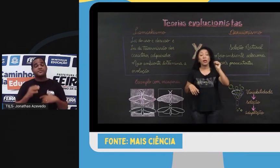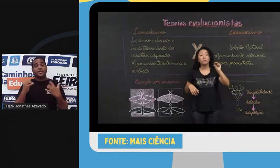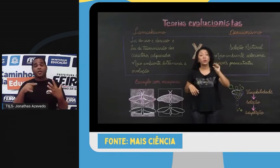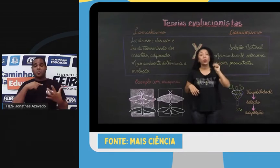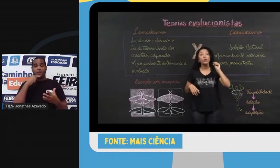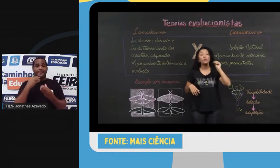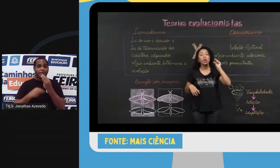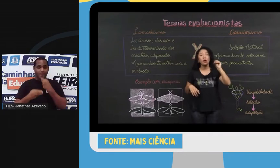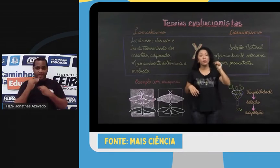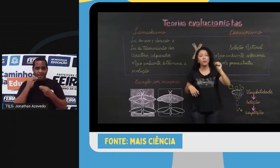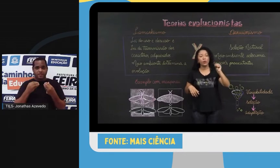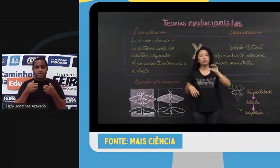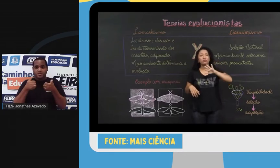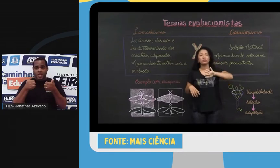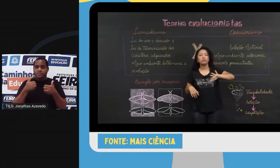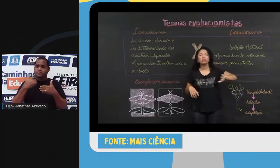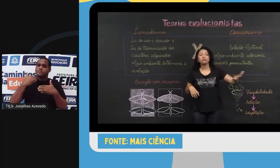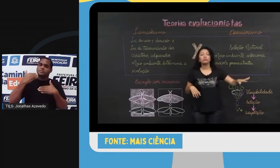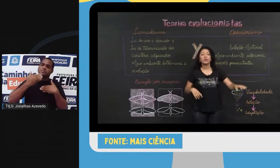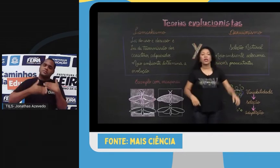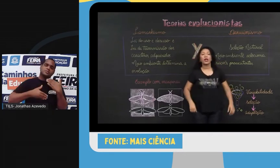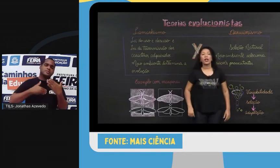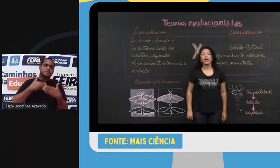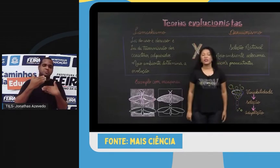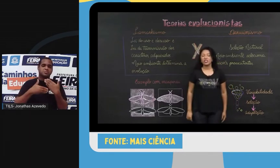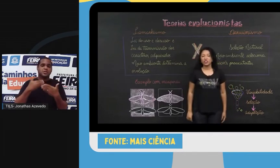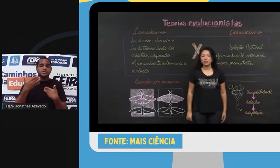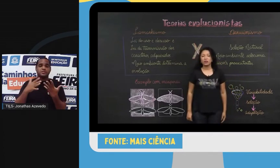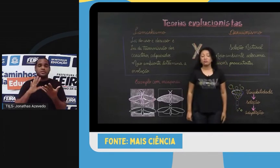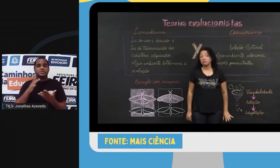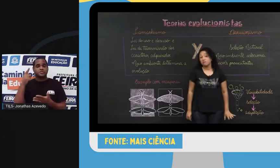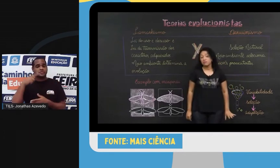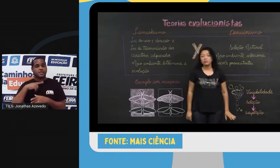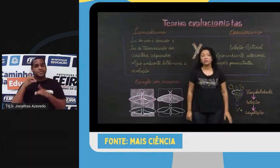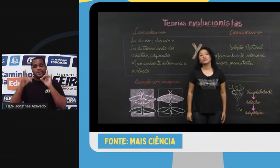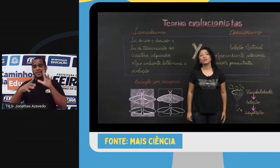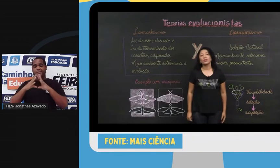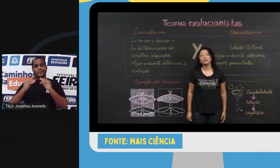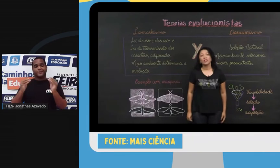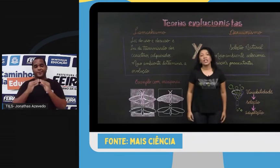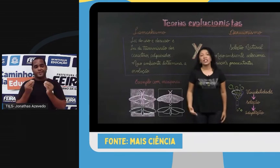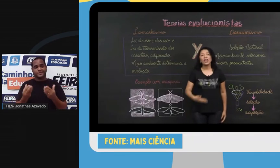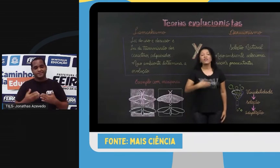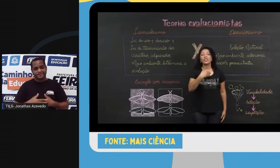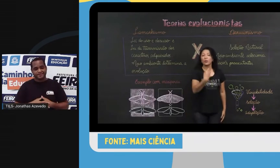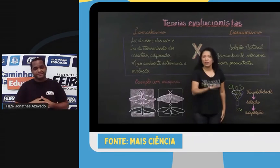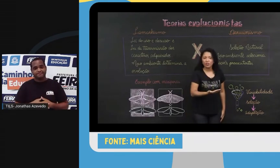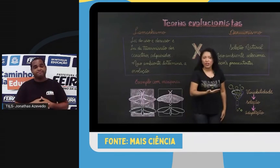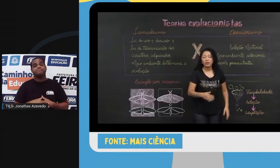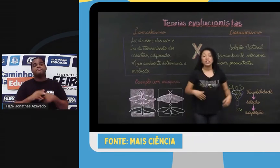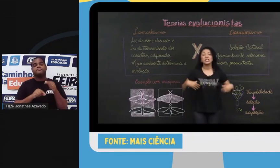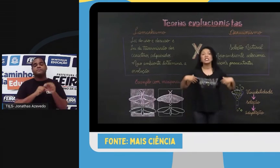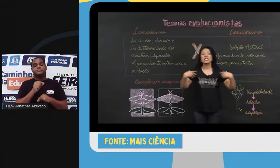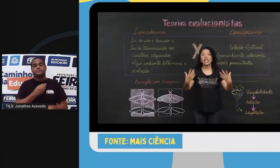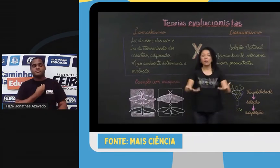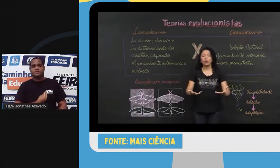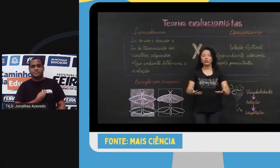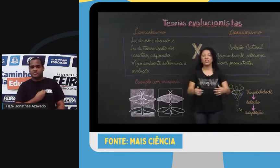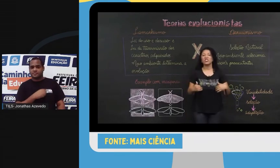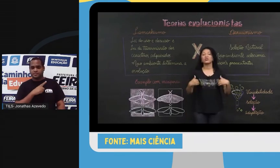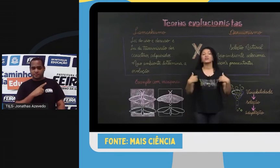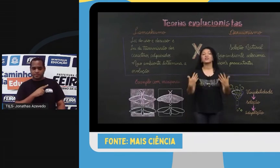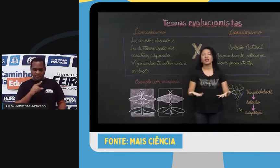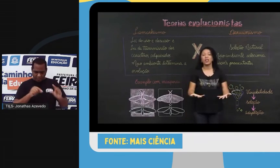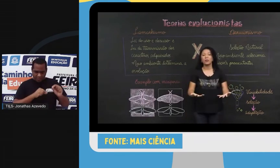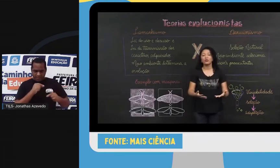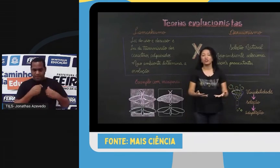conseguir se alimentar. Com o tempo, ela entra em extinção. Passou. Quem vai sobreviver se